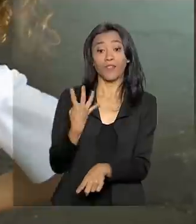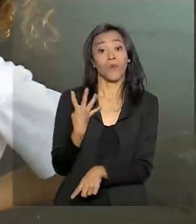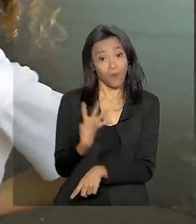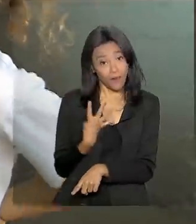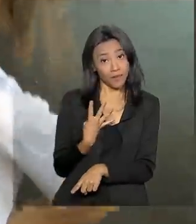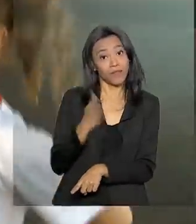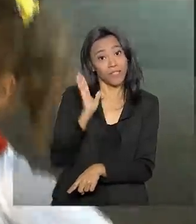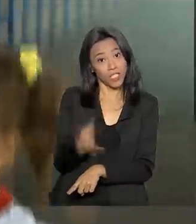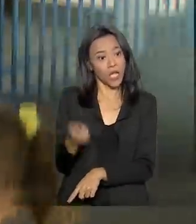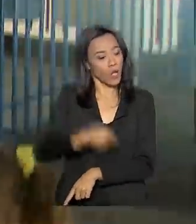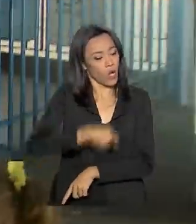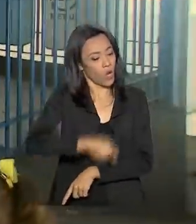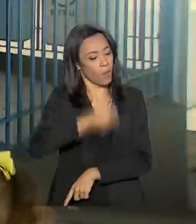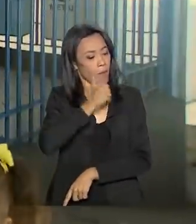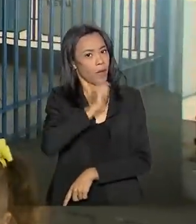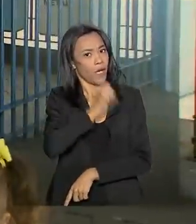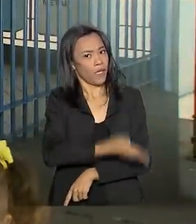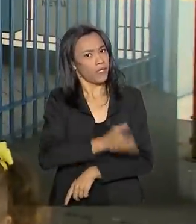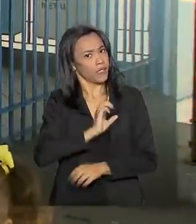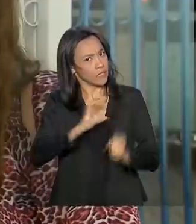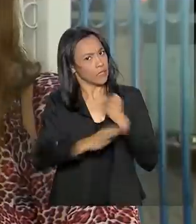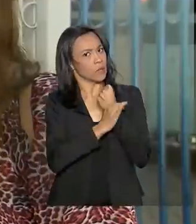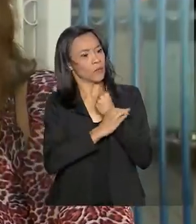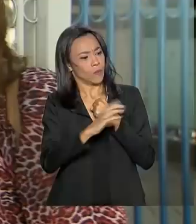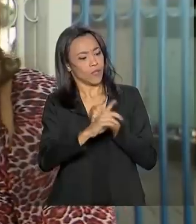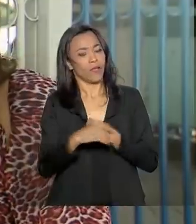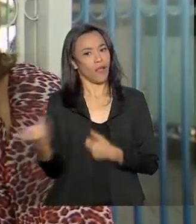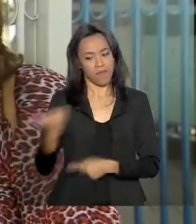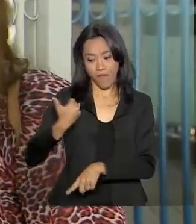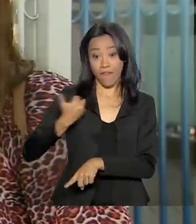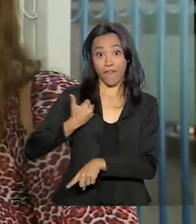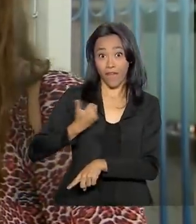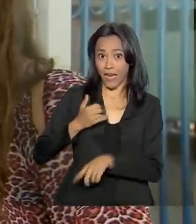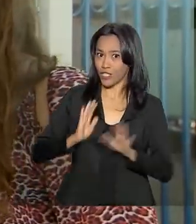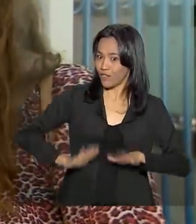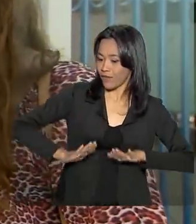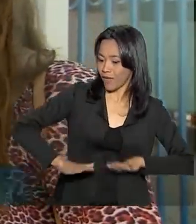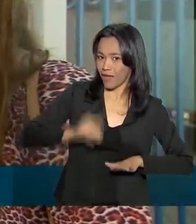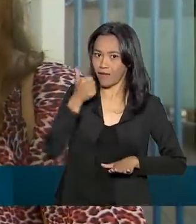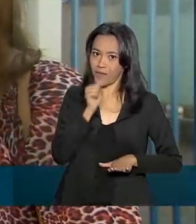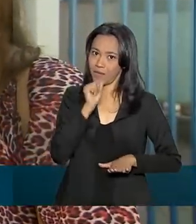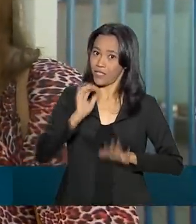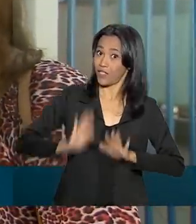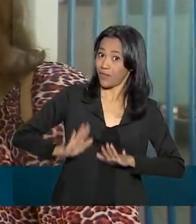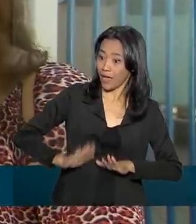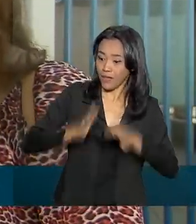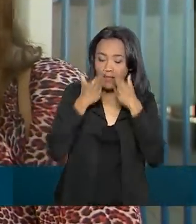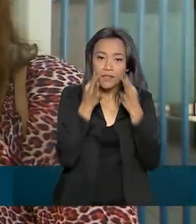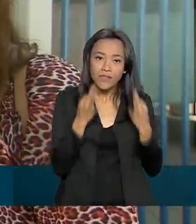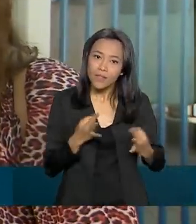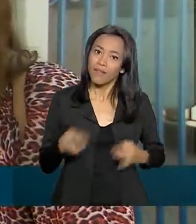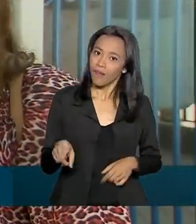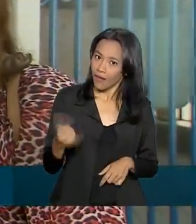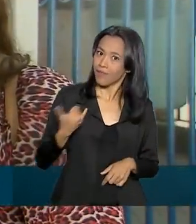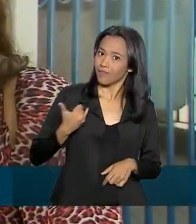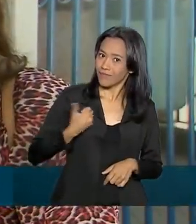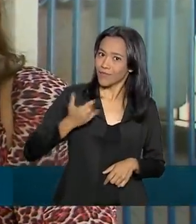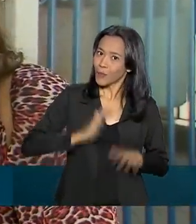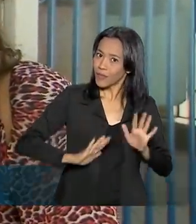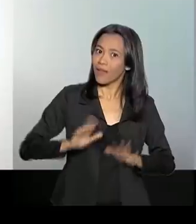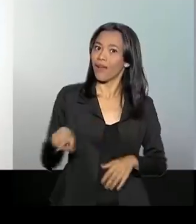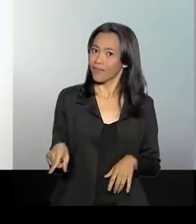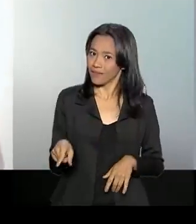e já cobra da mãe uma direção segura. Ela fala para eu ir mais devagar, para eu prestar atenção, tomar bastante